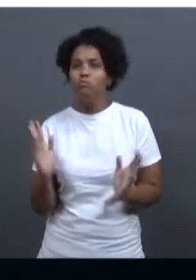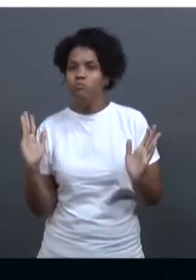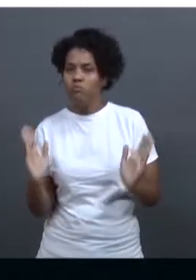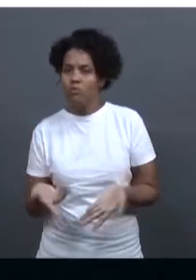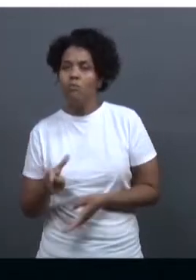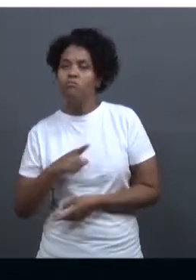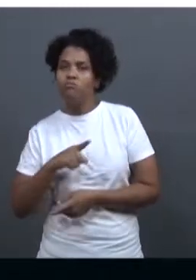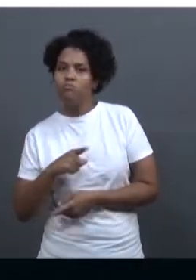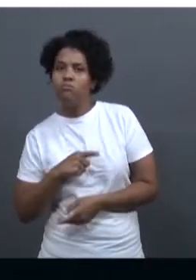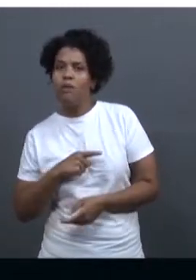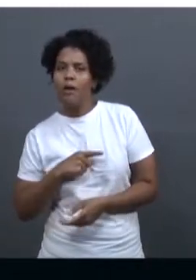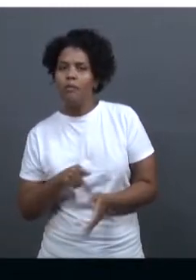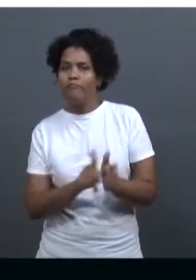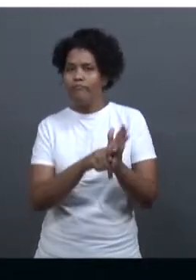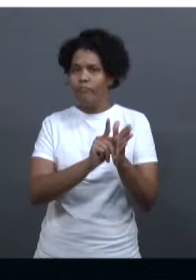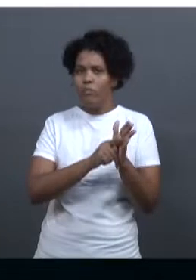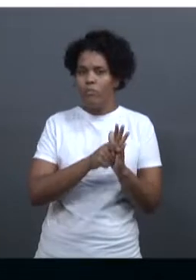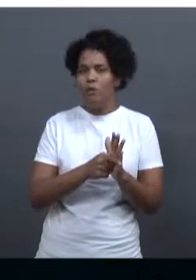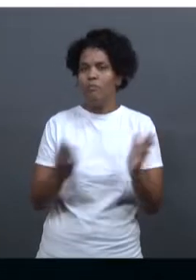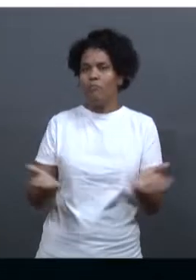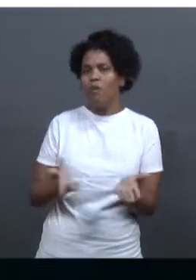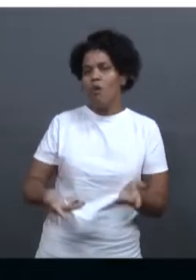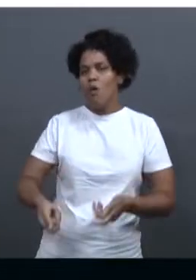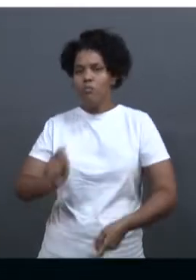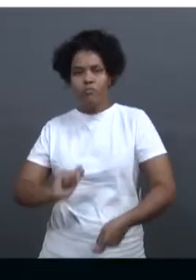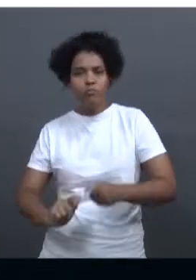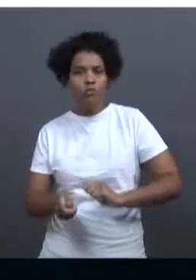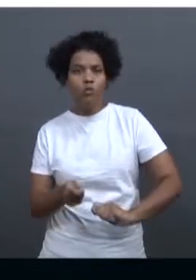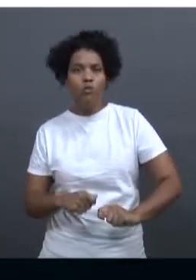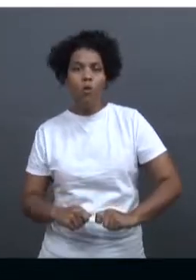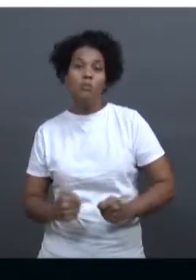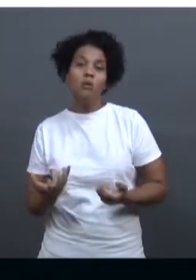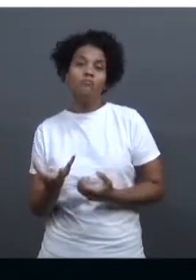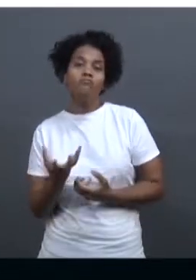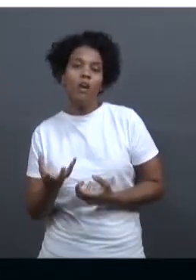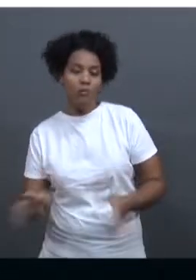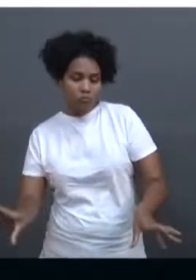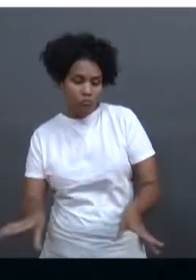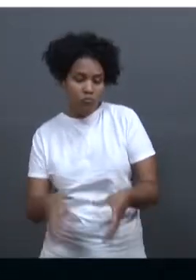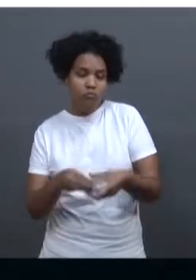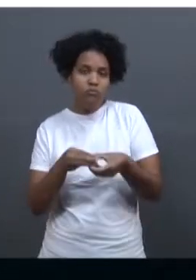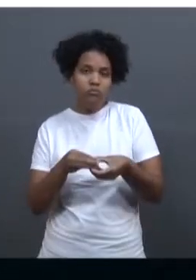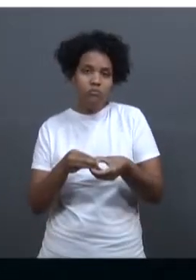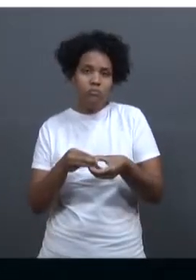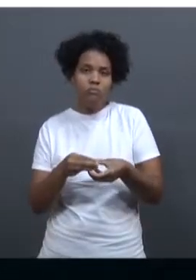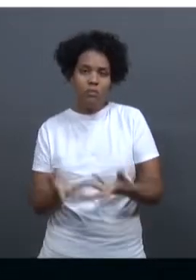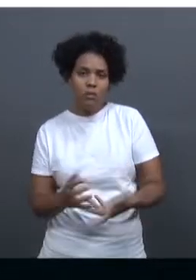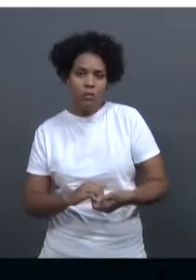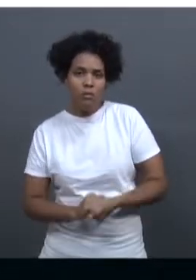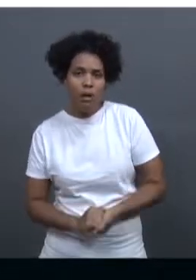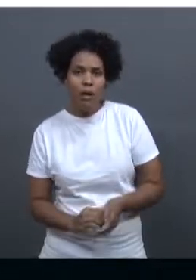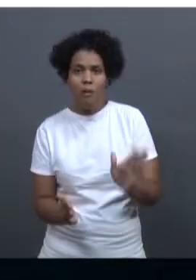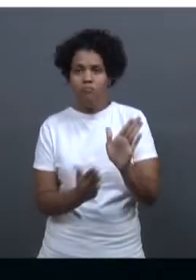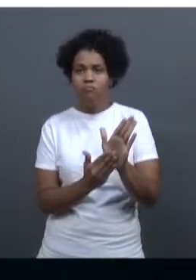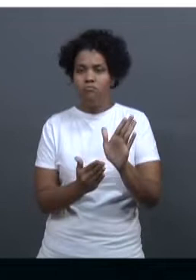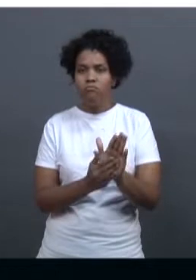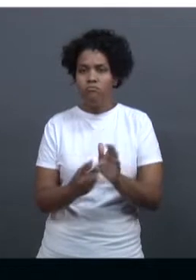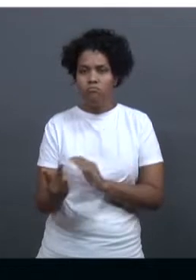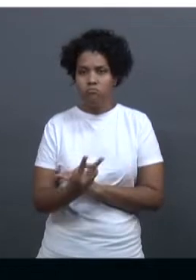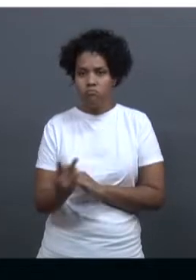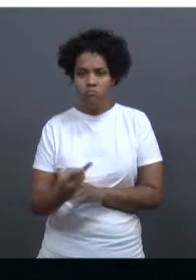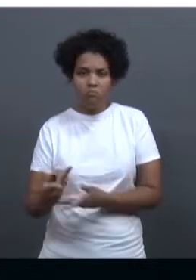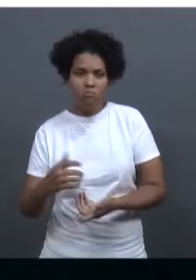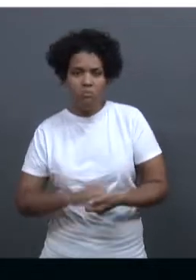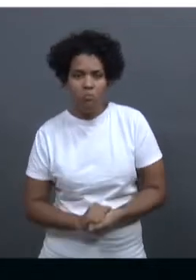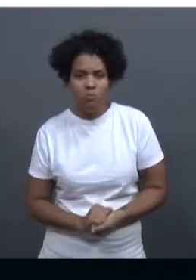impostos. Agora, a equipe econômica pretende unir as duas propostas ao que o governo considera essencial para